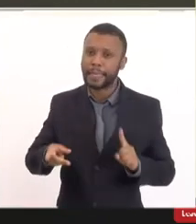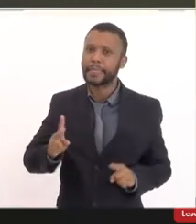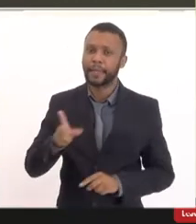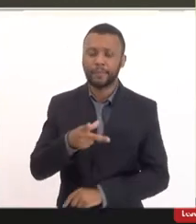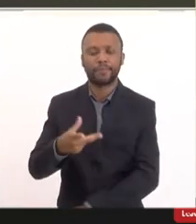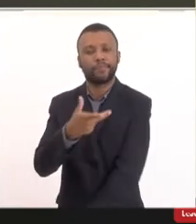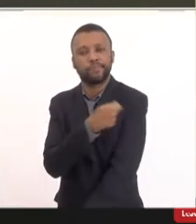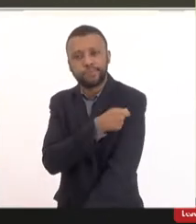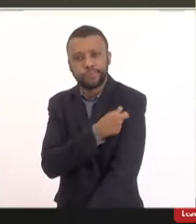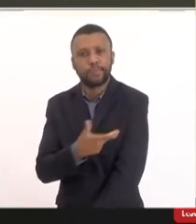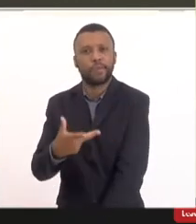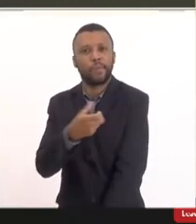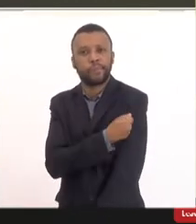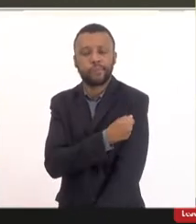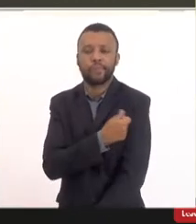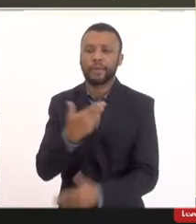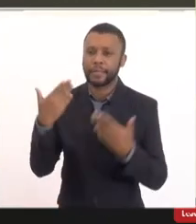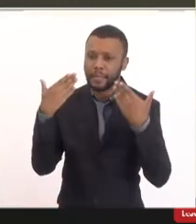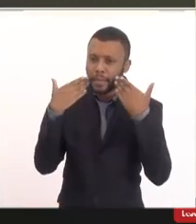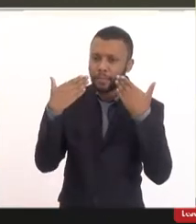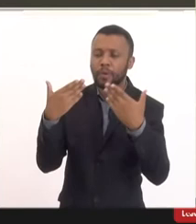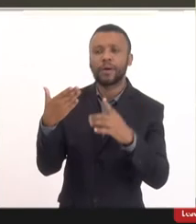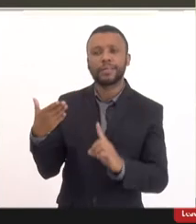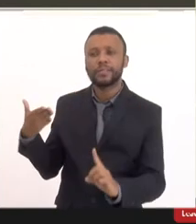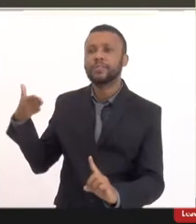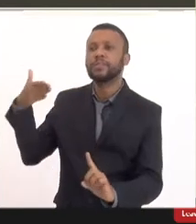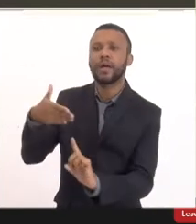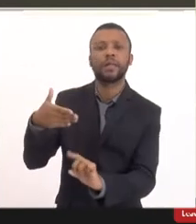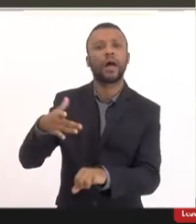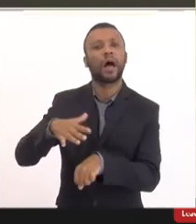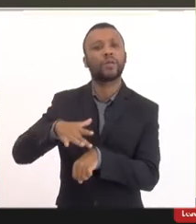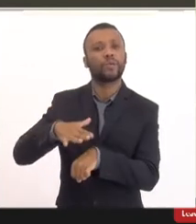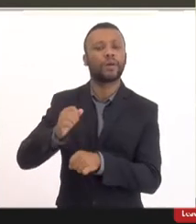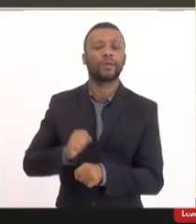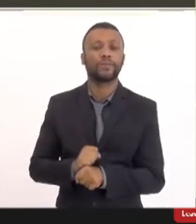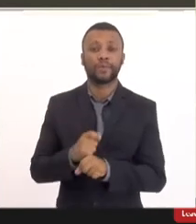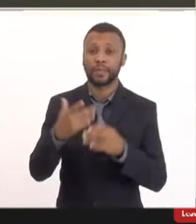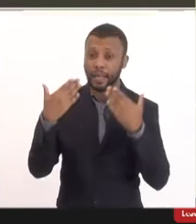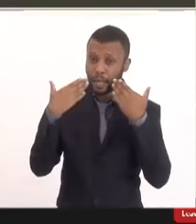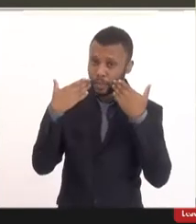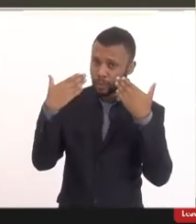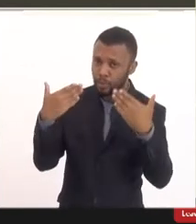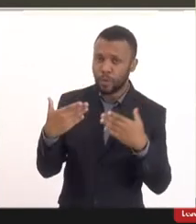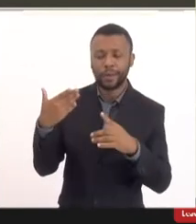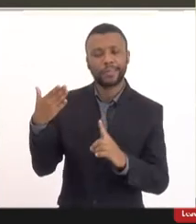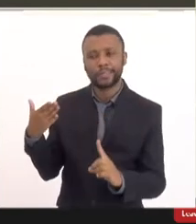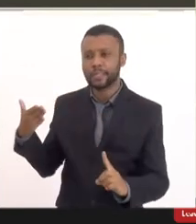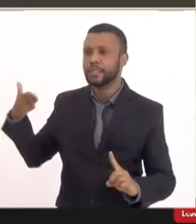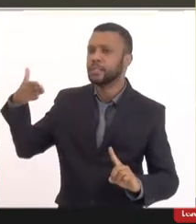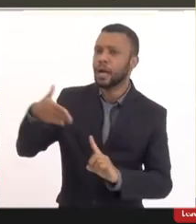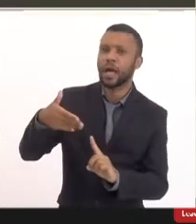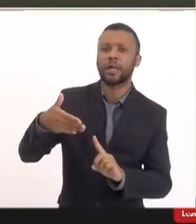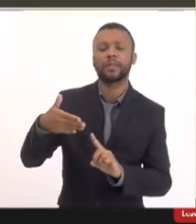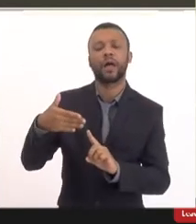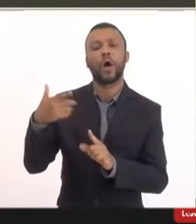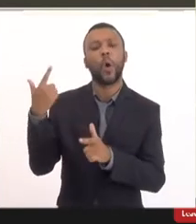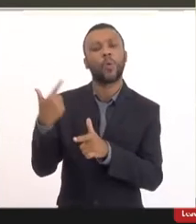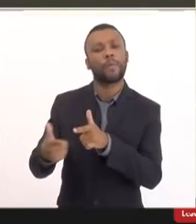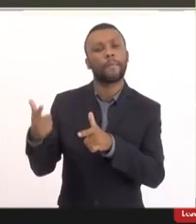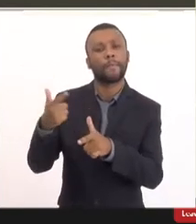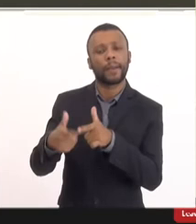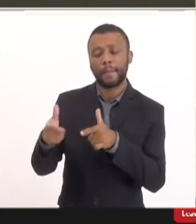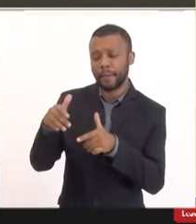injeção você se expõe diretamente à doença você se expõe diretamente às complicações